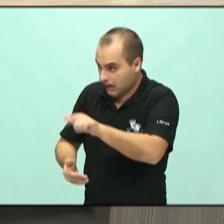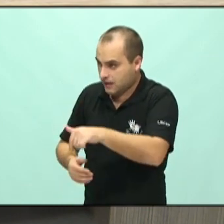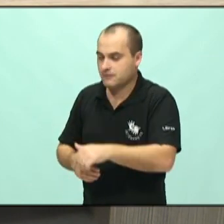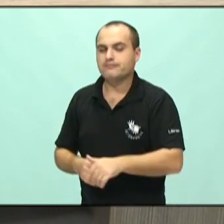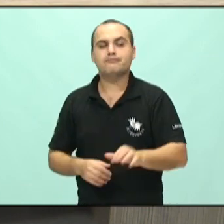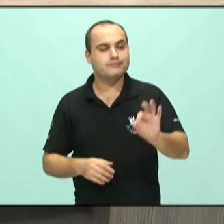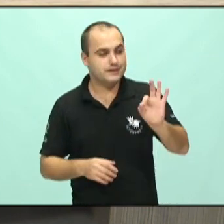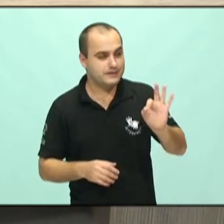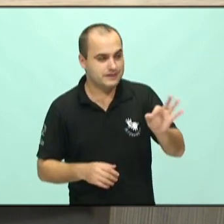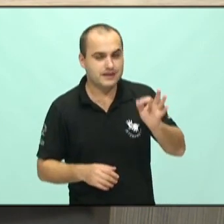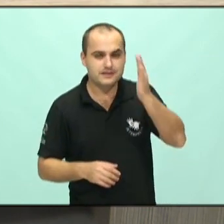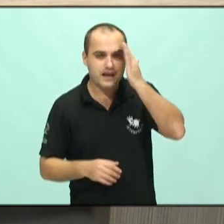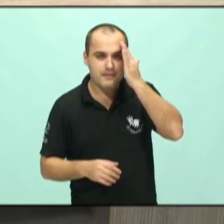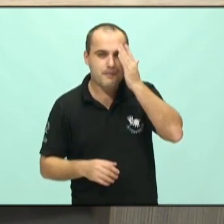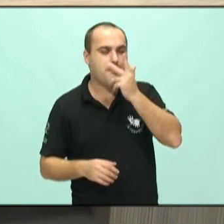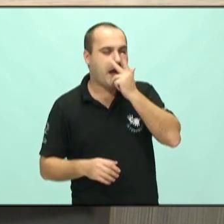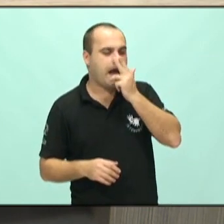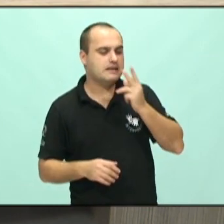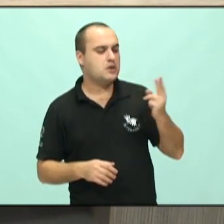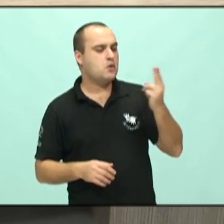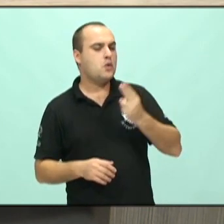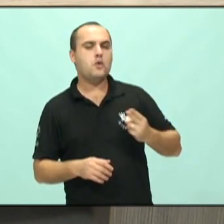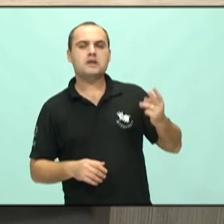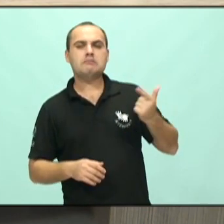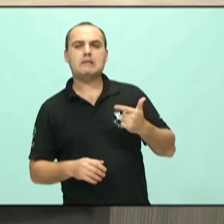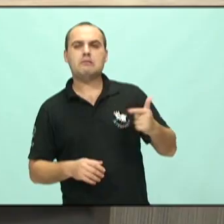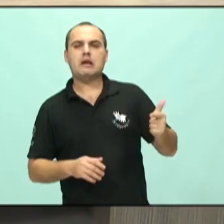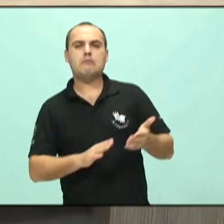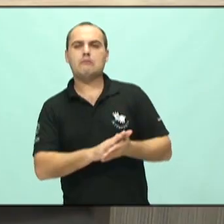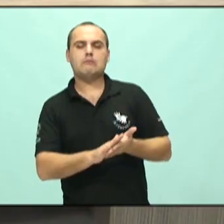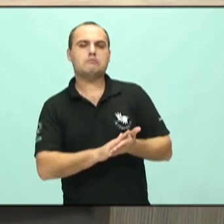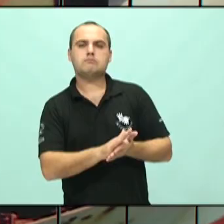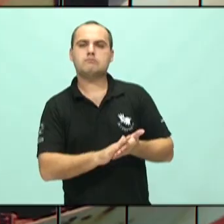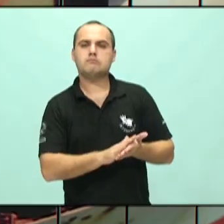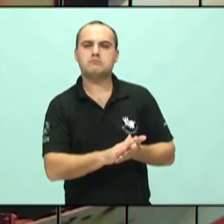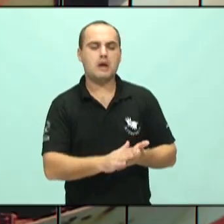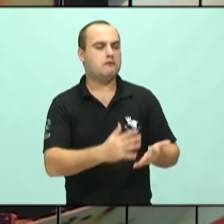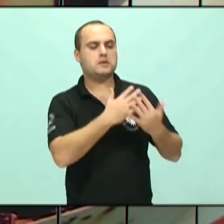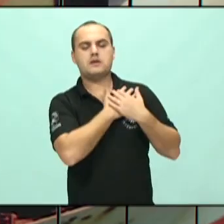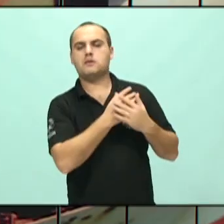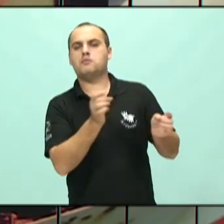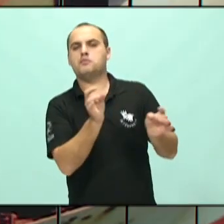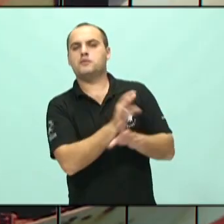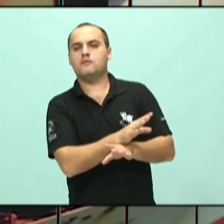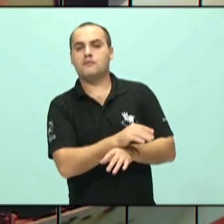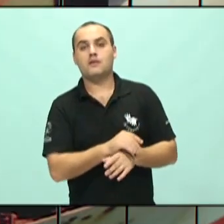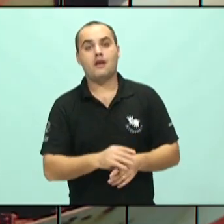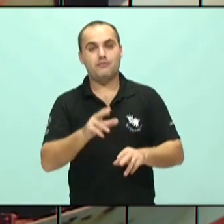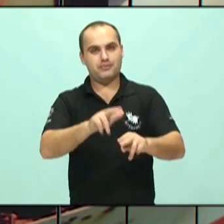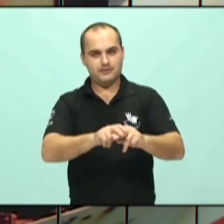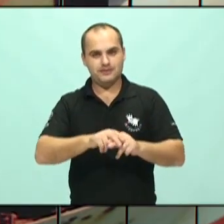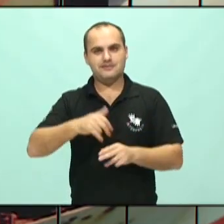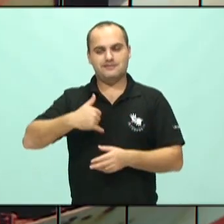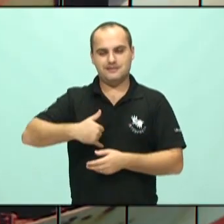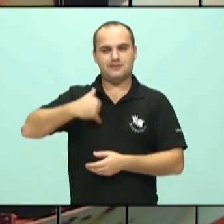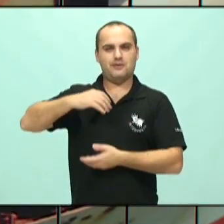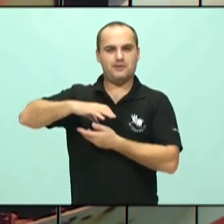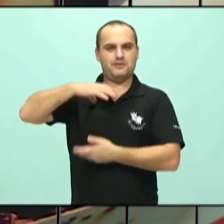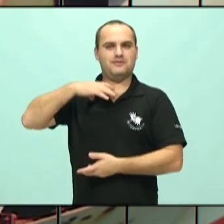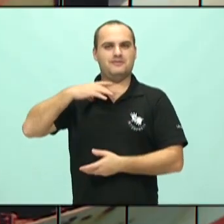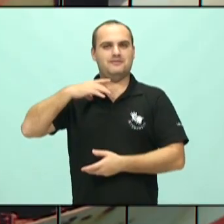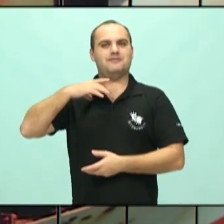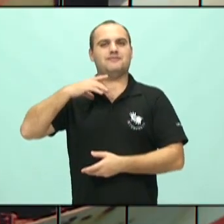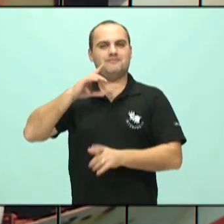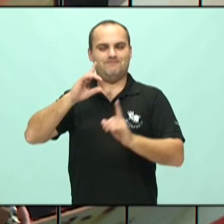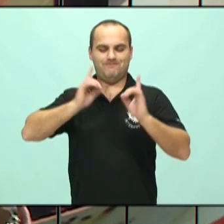de inutilidade, de inservidão. Então você vê que os idosos geralmente têm quadros depressivos relacionados a isso. E aí,